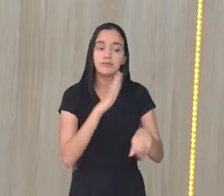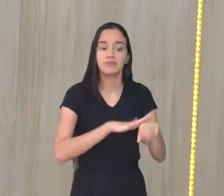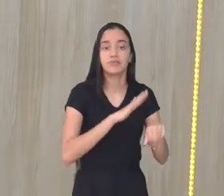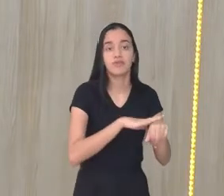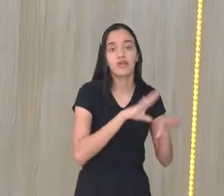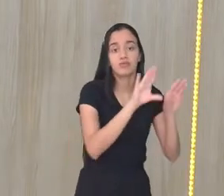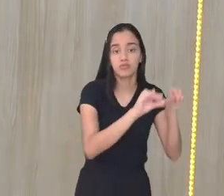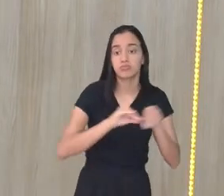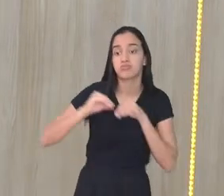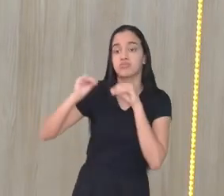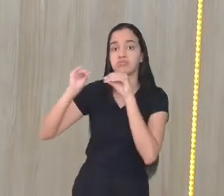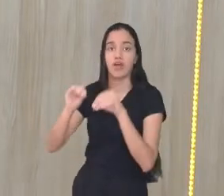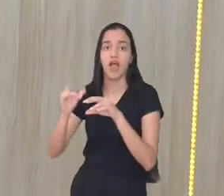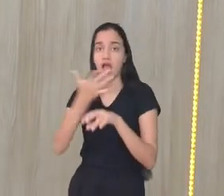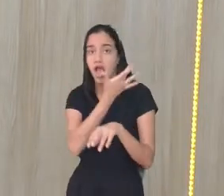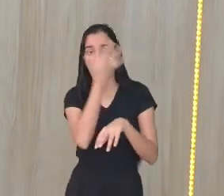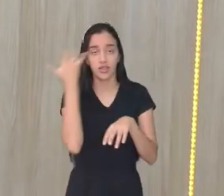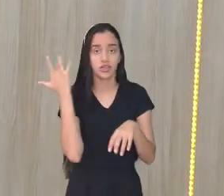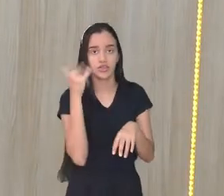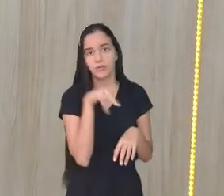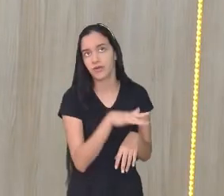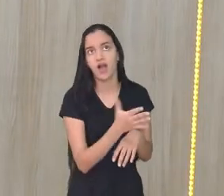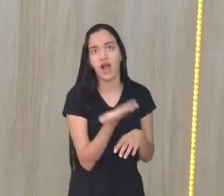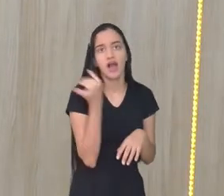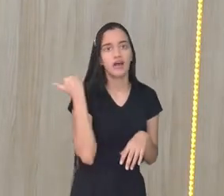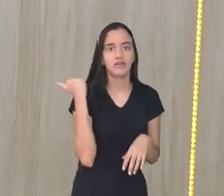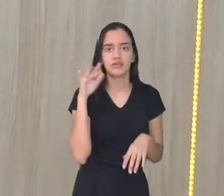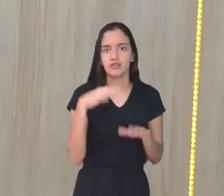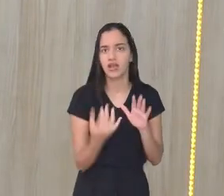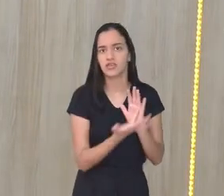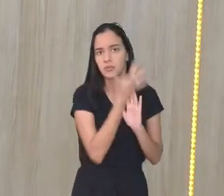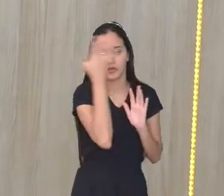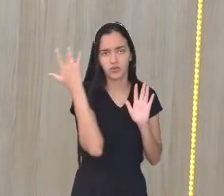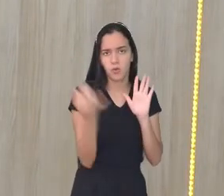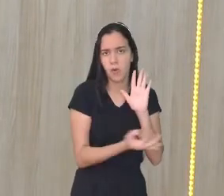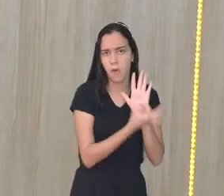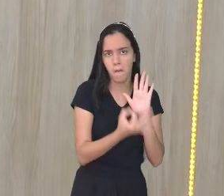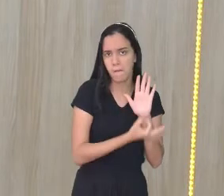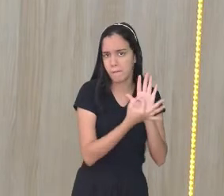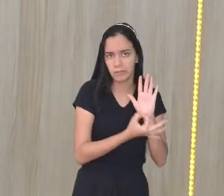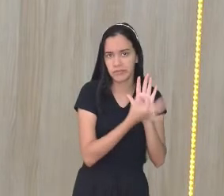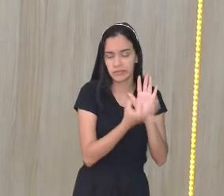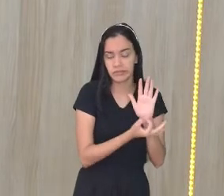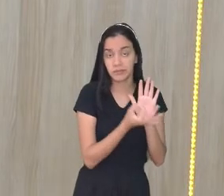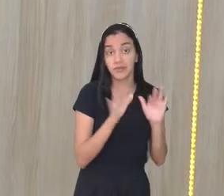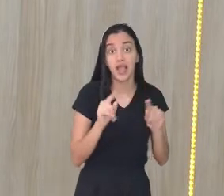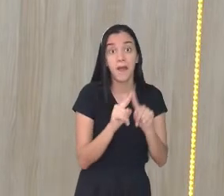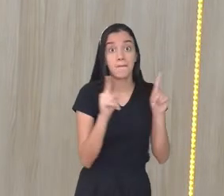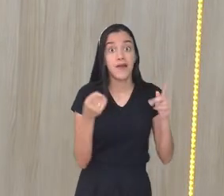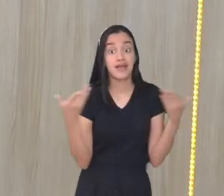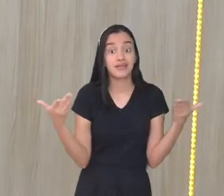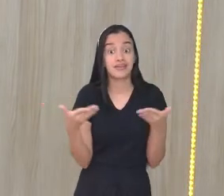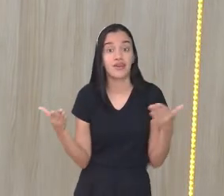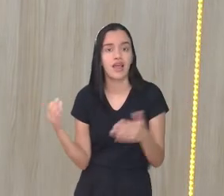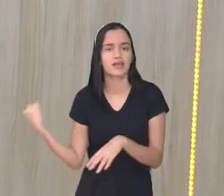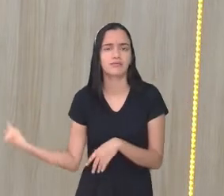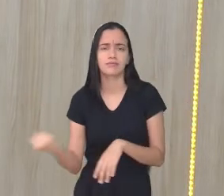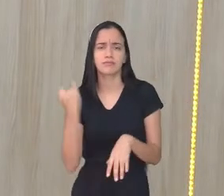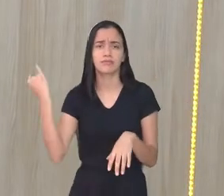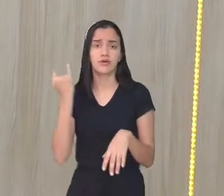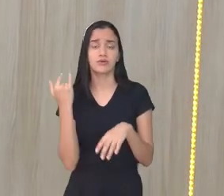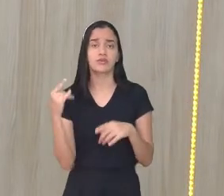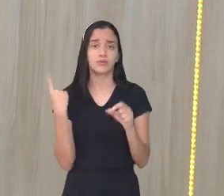onde as pessoas não podiam opinar, colocar a sua opinião e agora é importante. Até